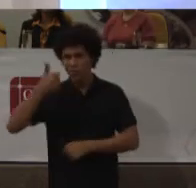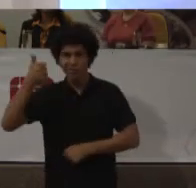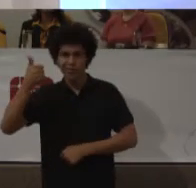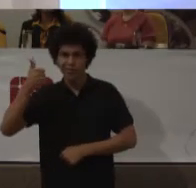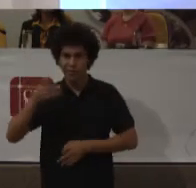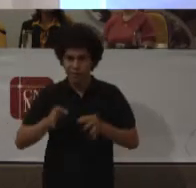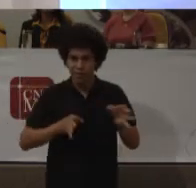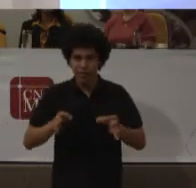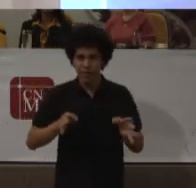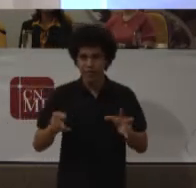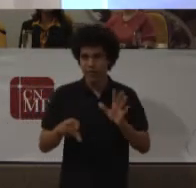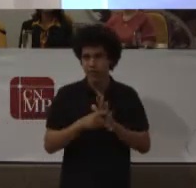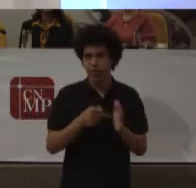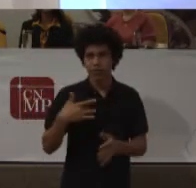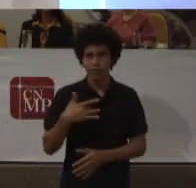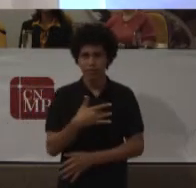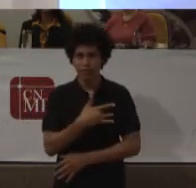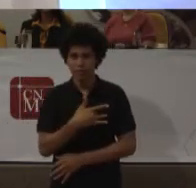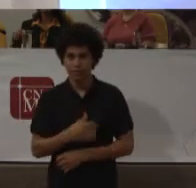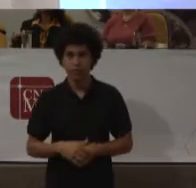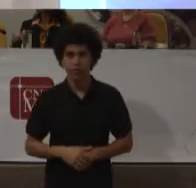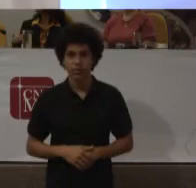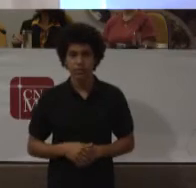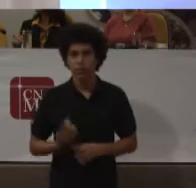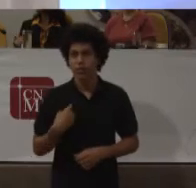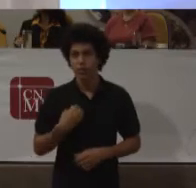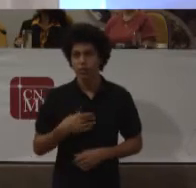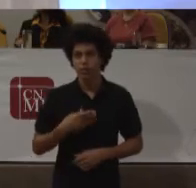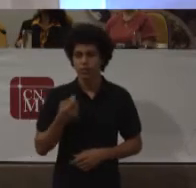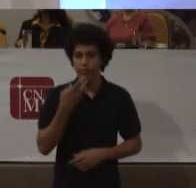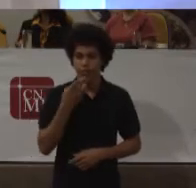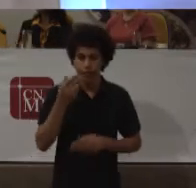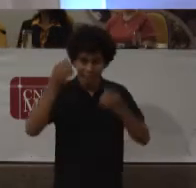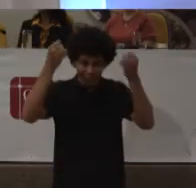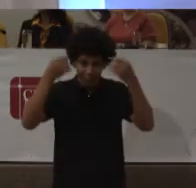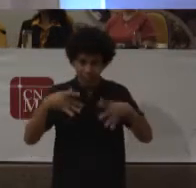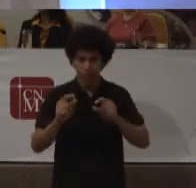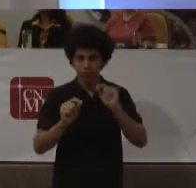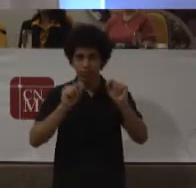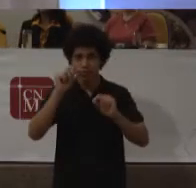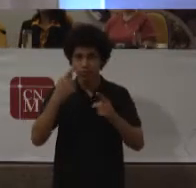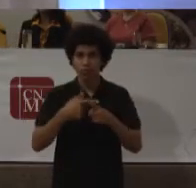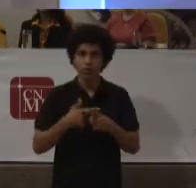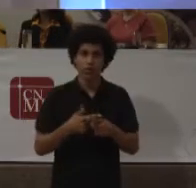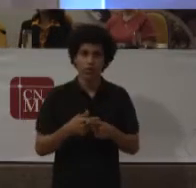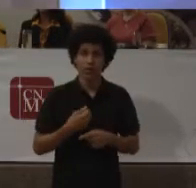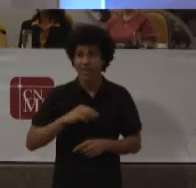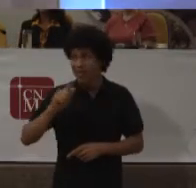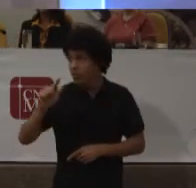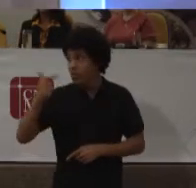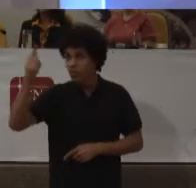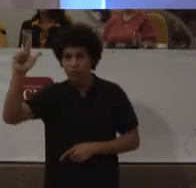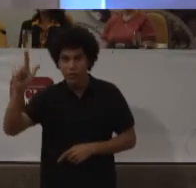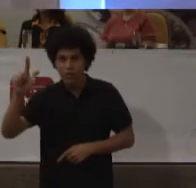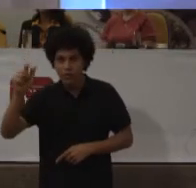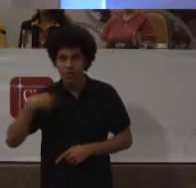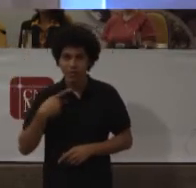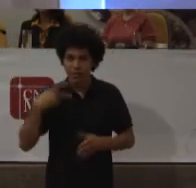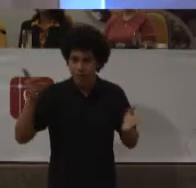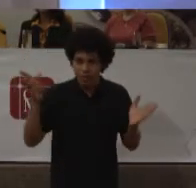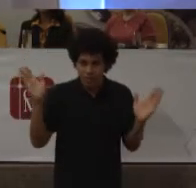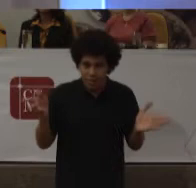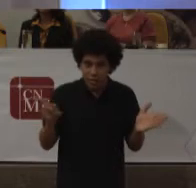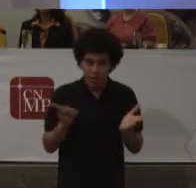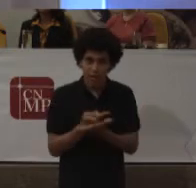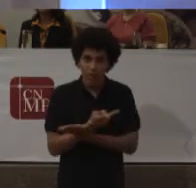Extraordinária Da saúde Que eu tenho a honra De presidir E explico o porquê É que depois Que o evento Já estava divulgado Com todas as autoridades